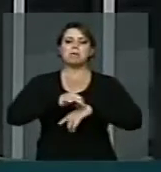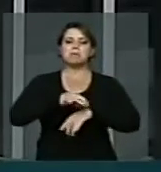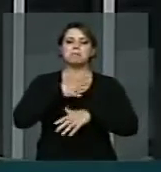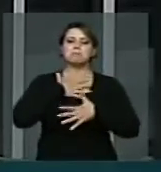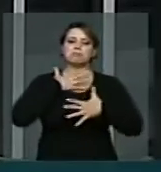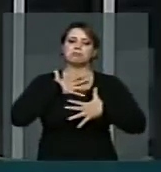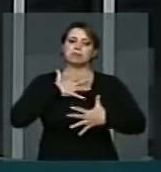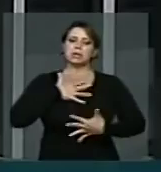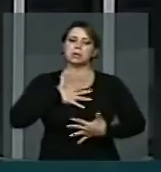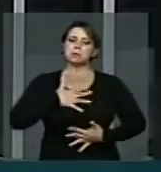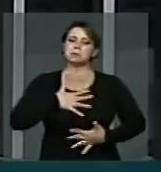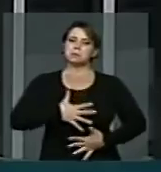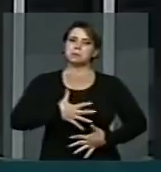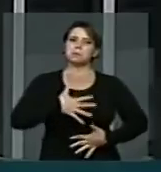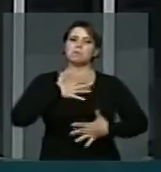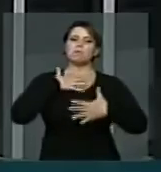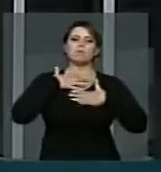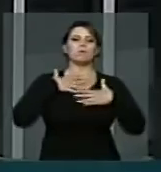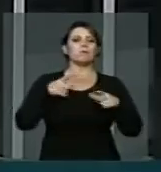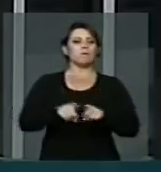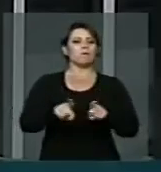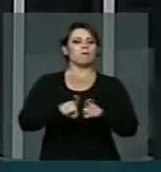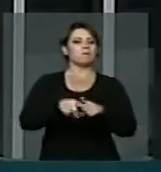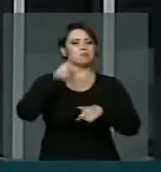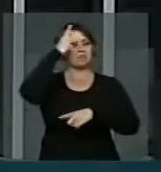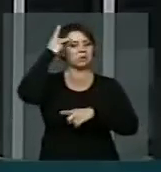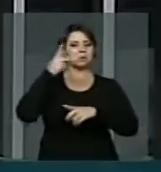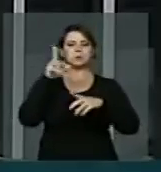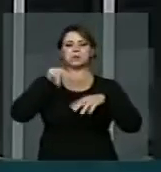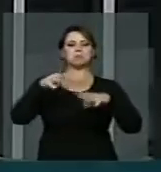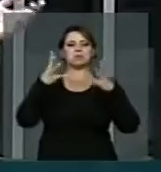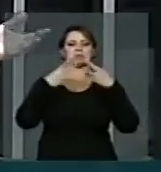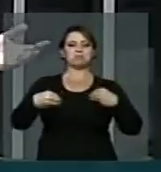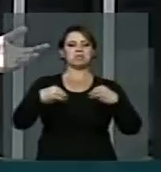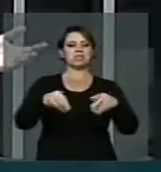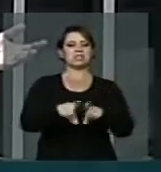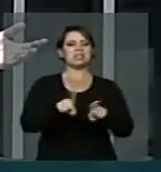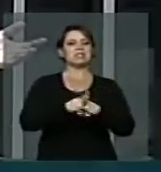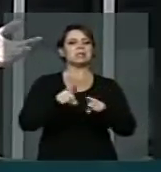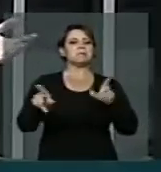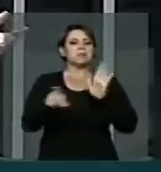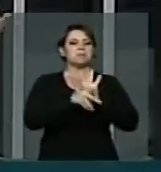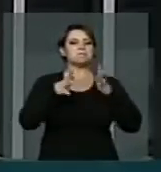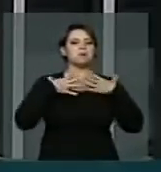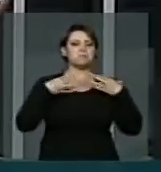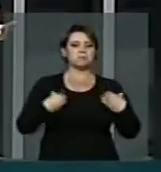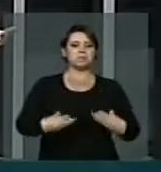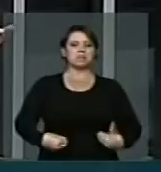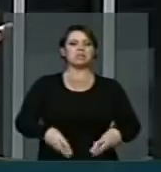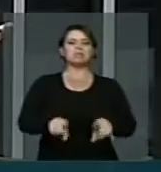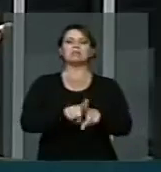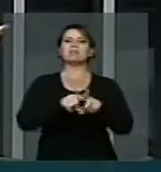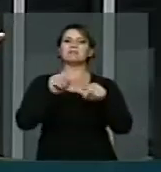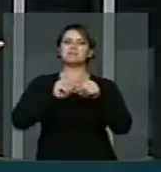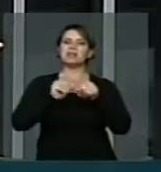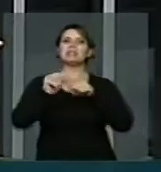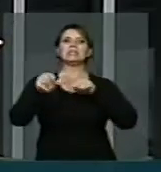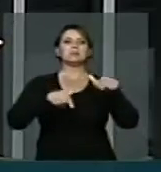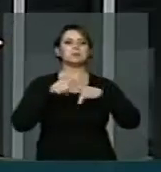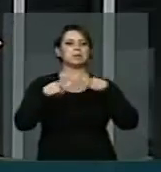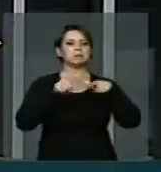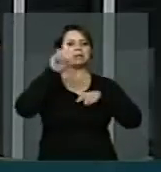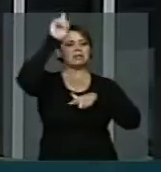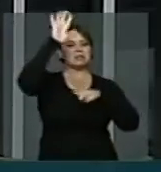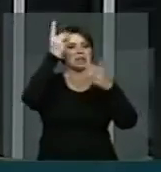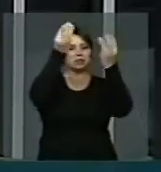seu corpo, fugindo da exploração brutal, ser o tafetá, o cetim que Deus